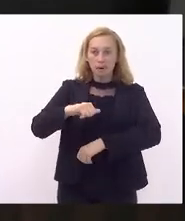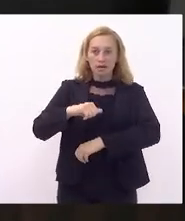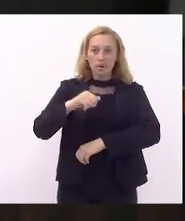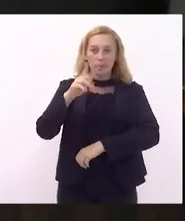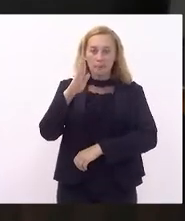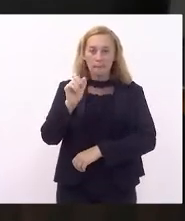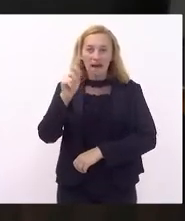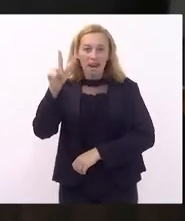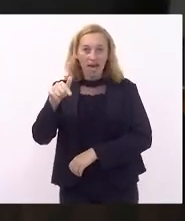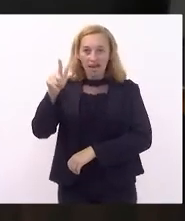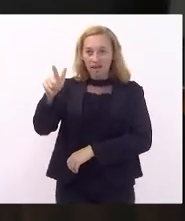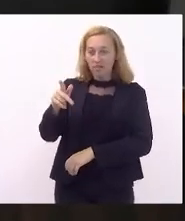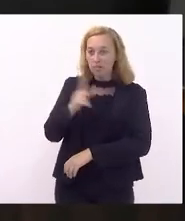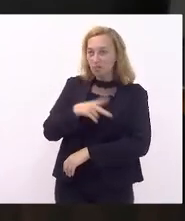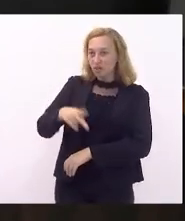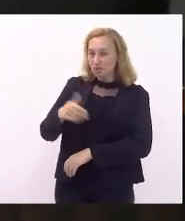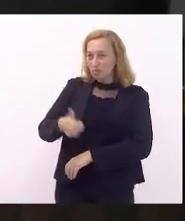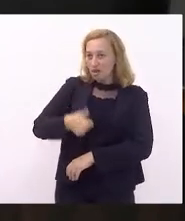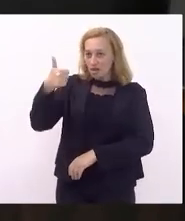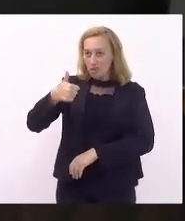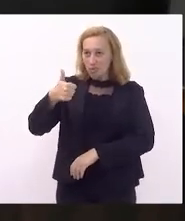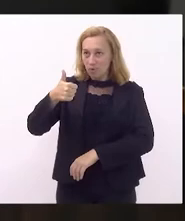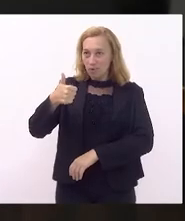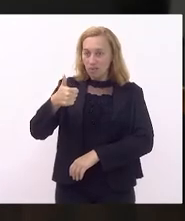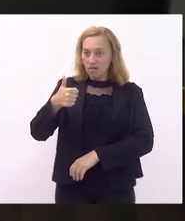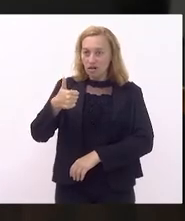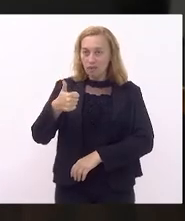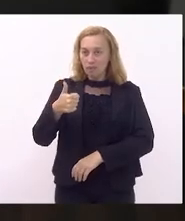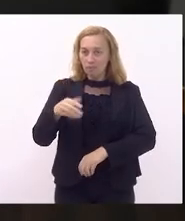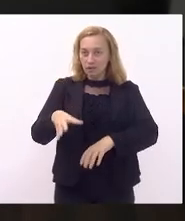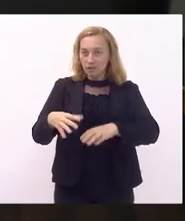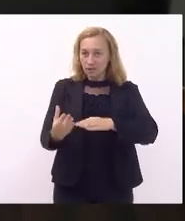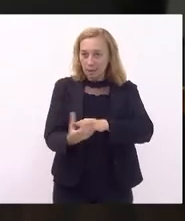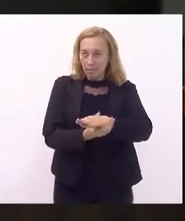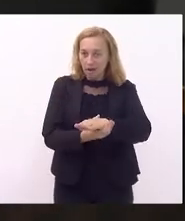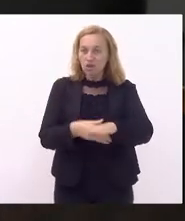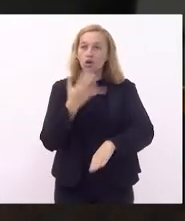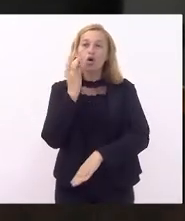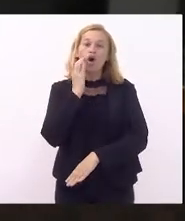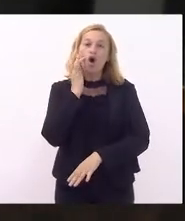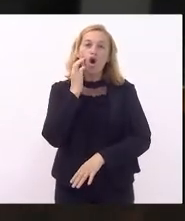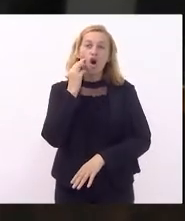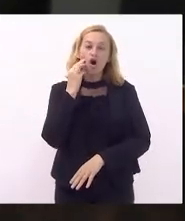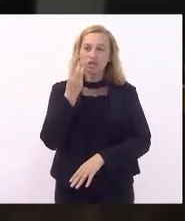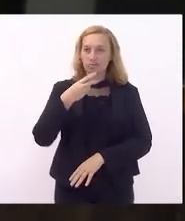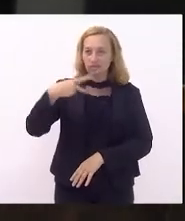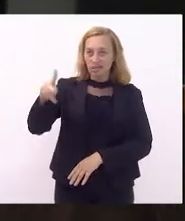Valdeque que foi o professor que deu a primeira sapatilha cor-de-rosa para ele. Os primeiros passos.